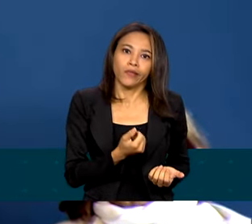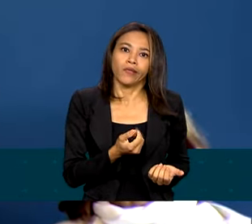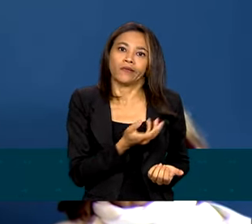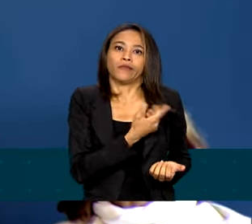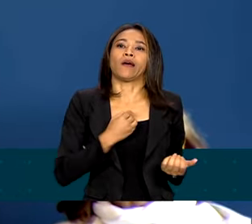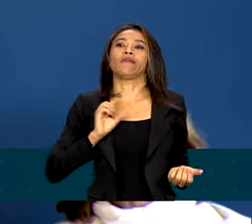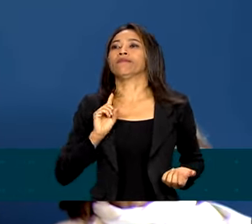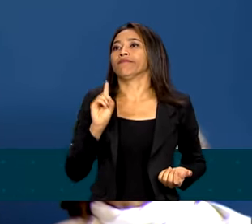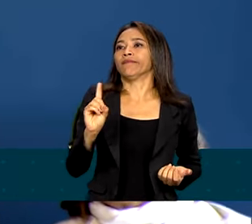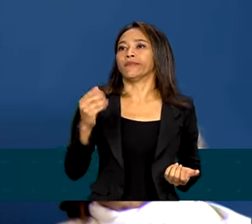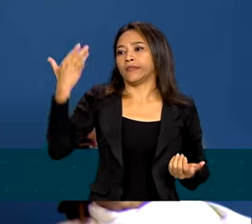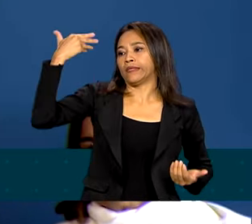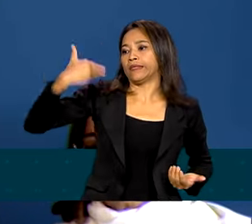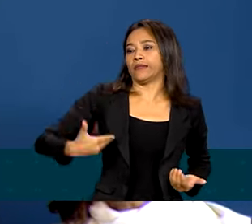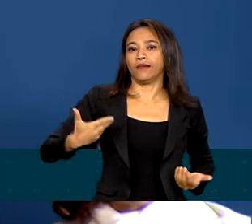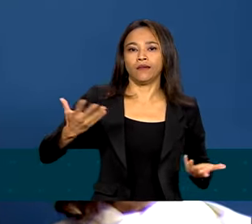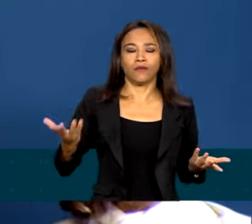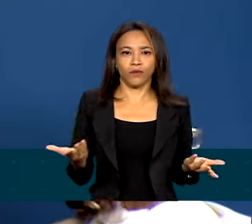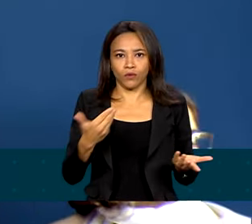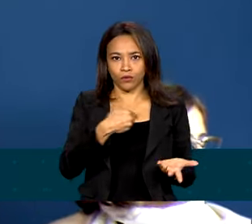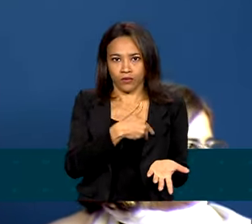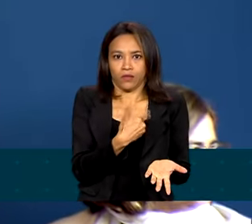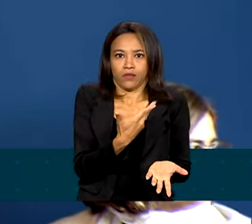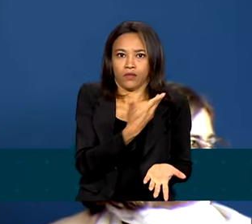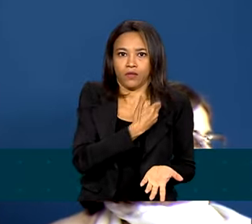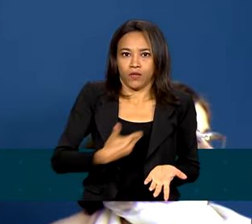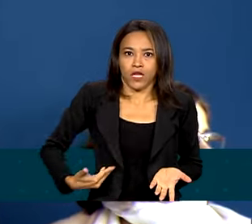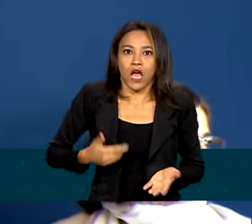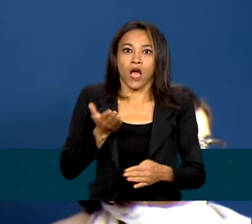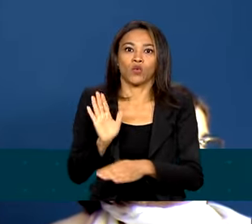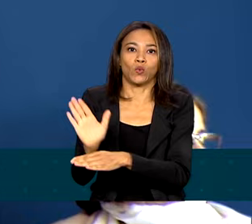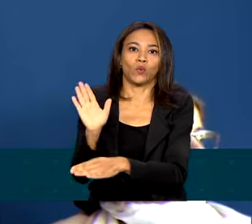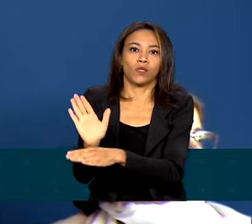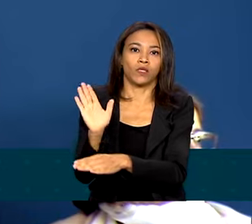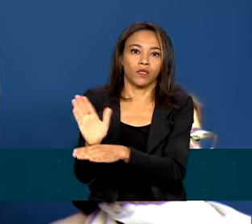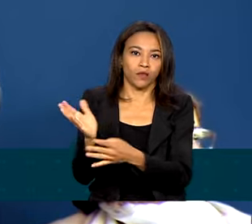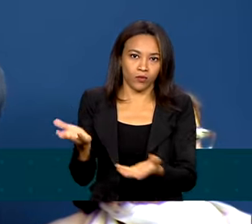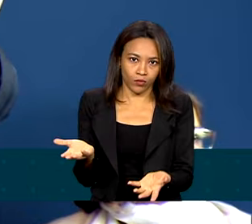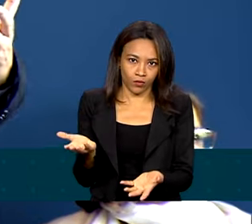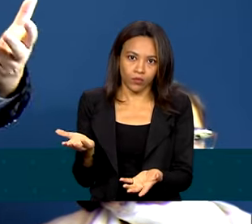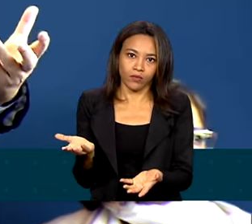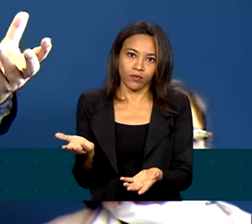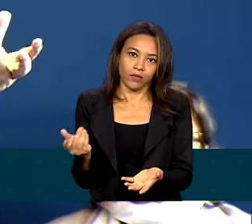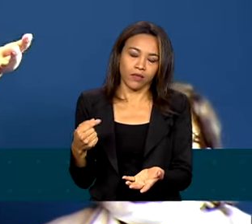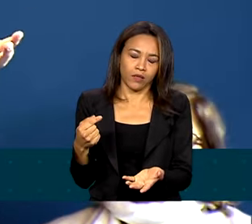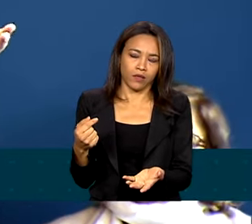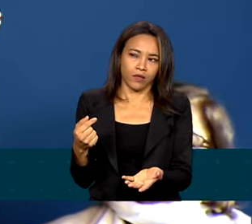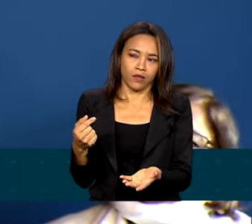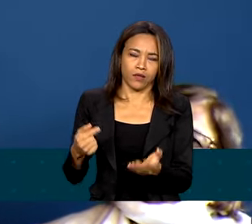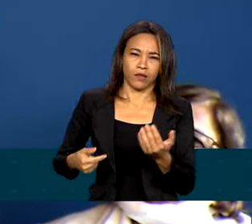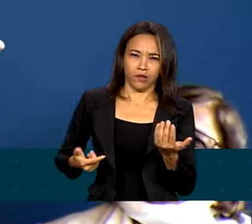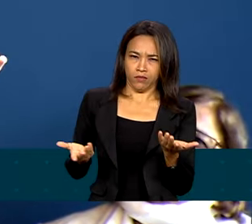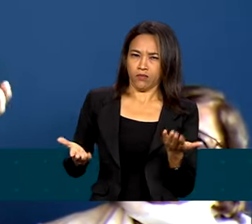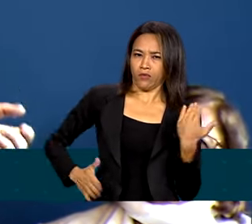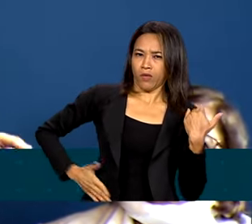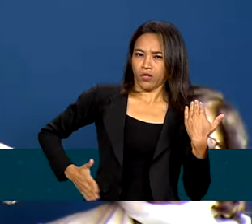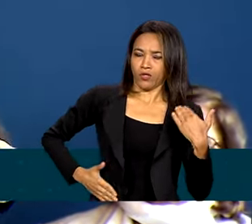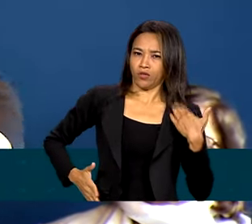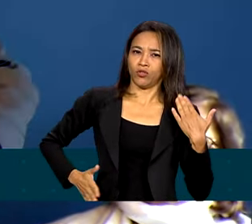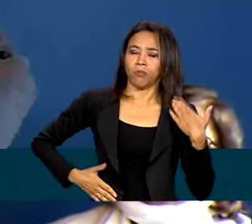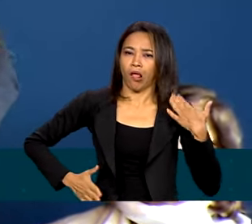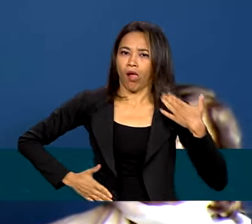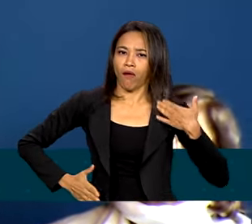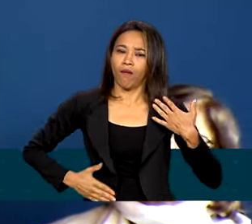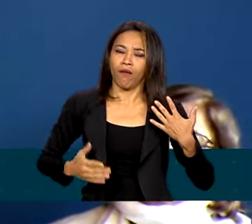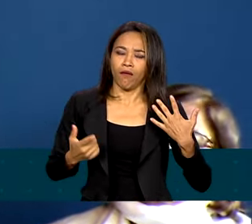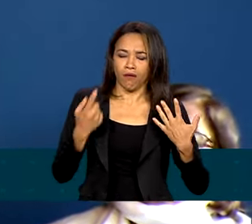público e estava ajudando os bandidos. Eu fiquei com aquilo lá na cabeça e conversando muito com